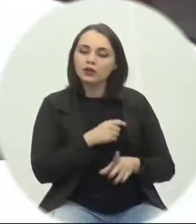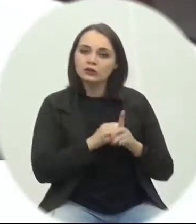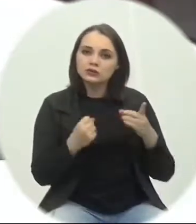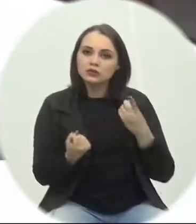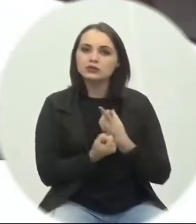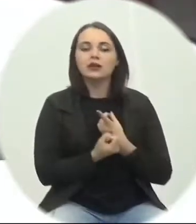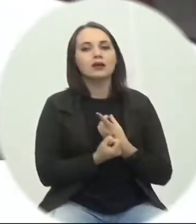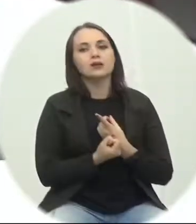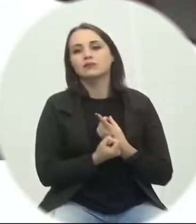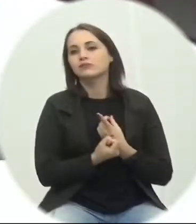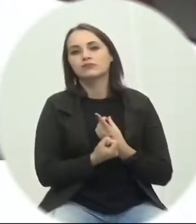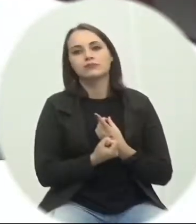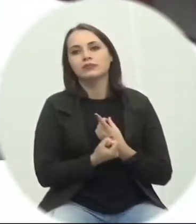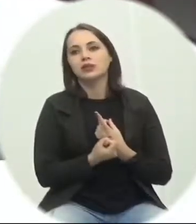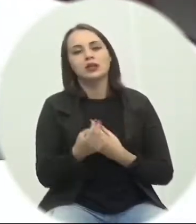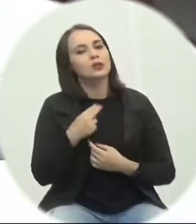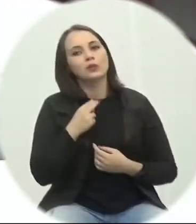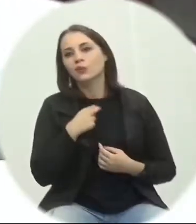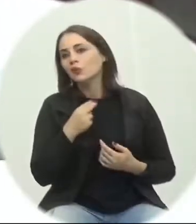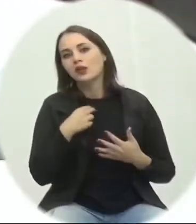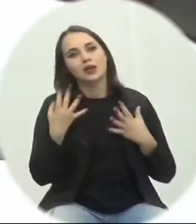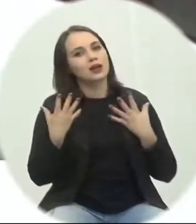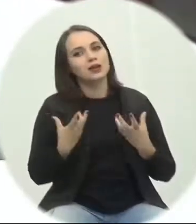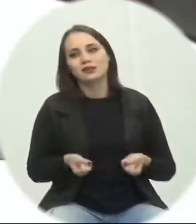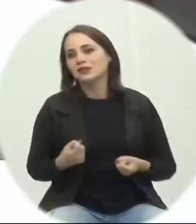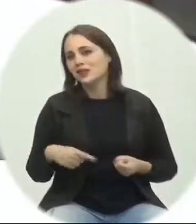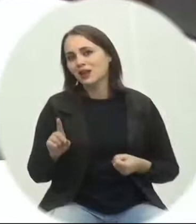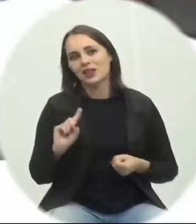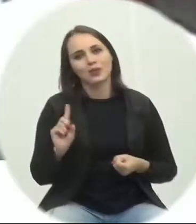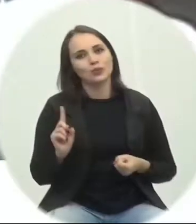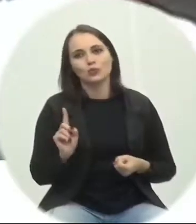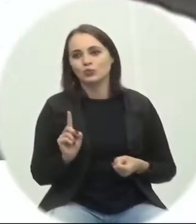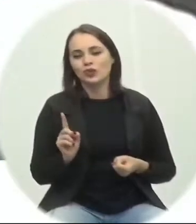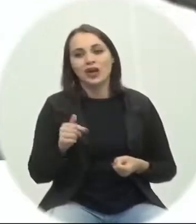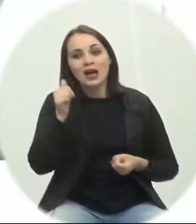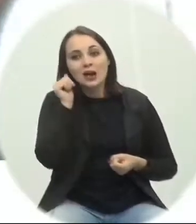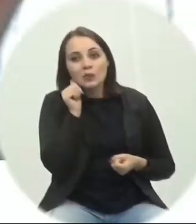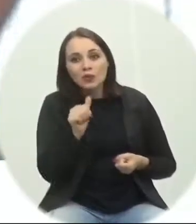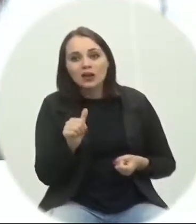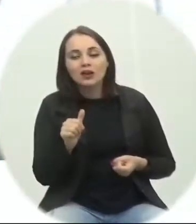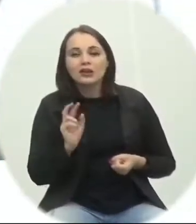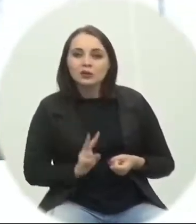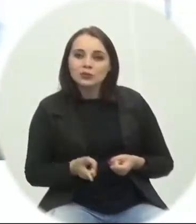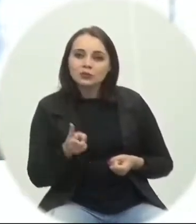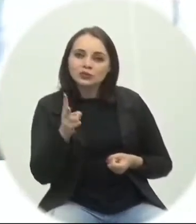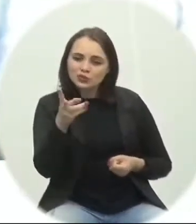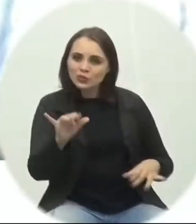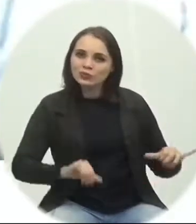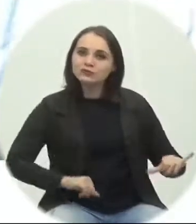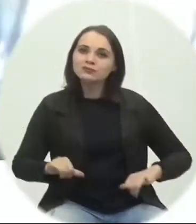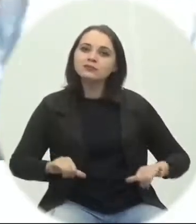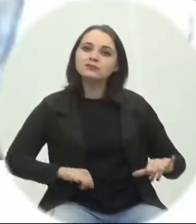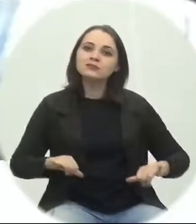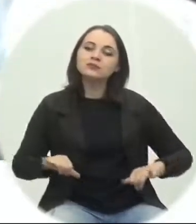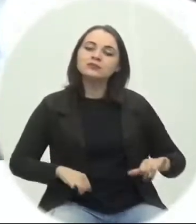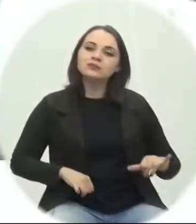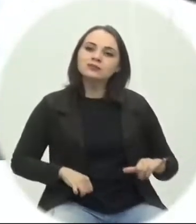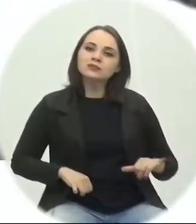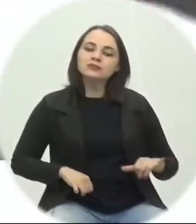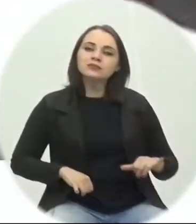Não podemos permitir que as mulheres continuem sofrendo, continuem